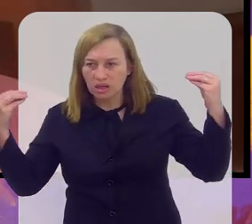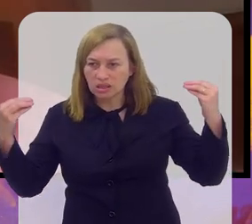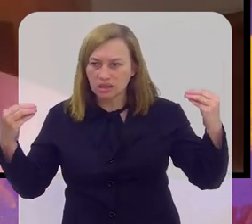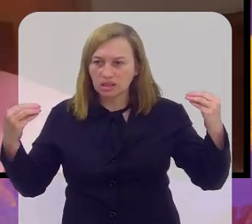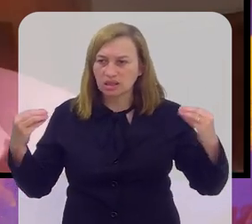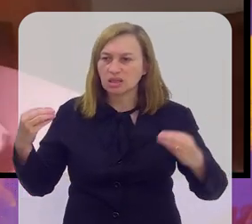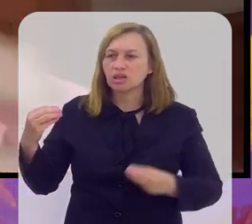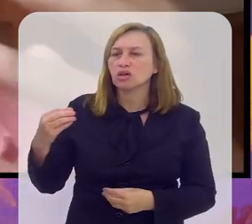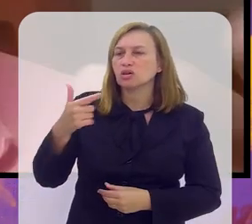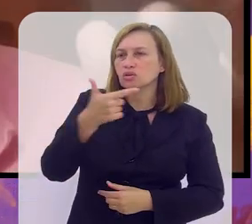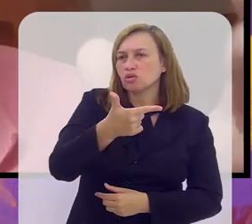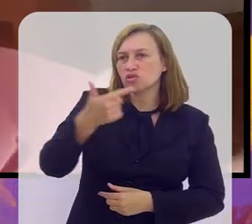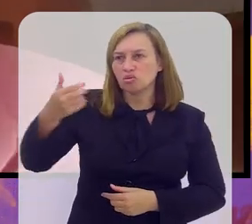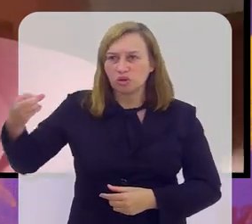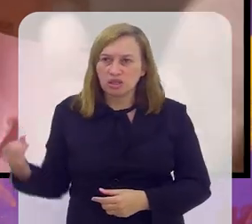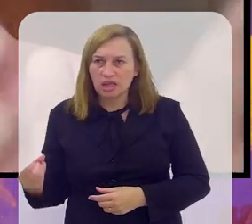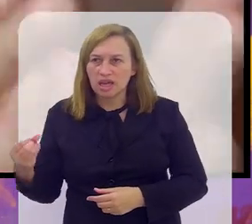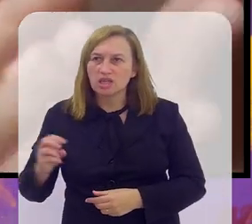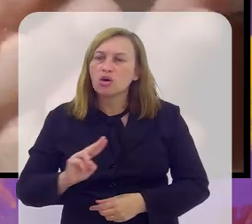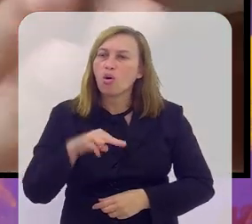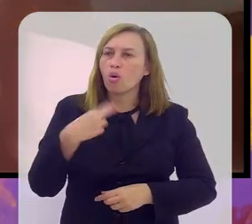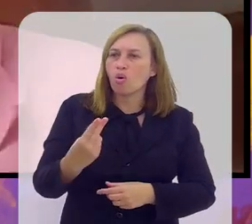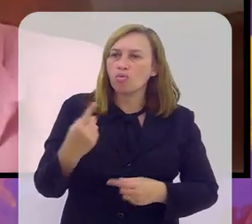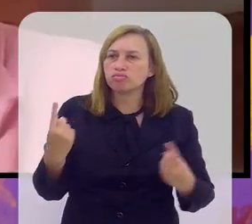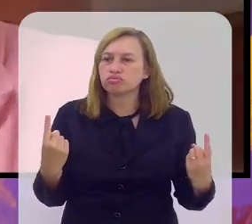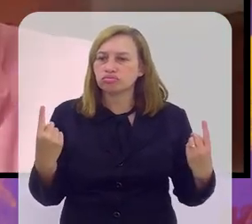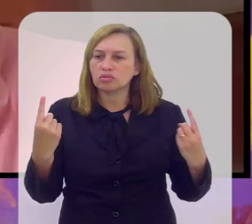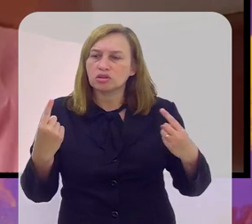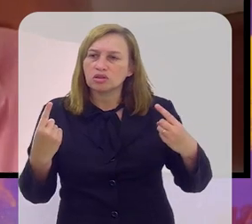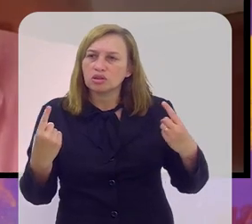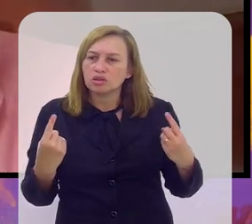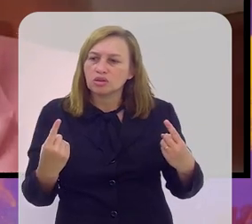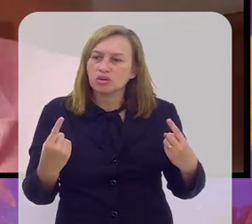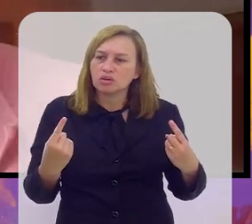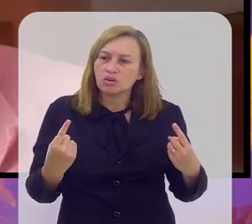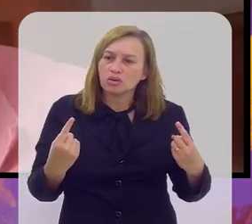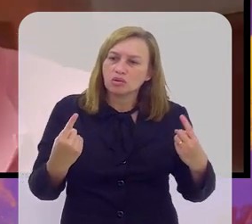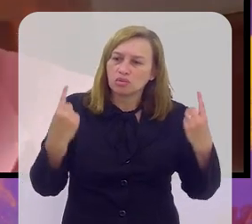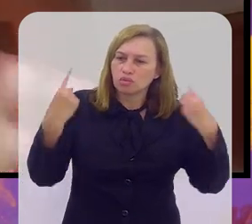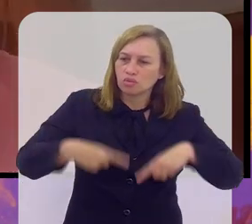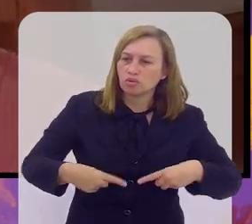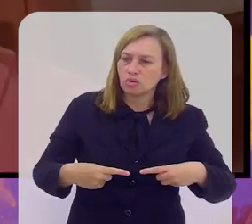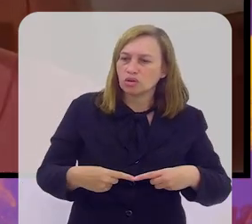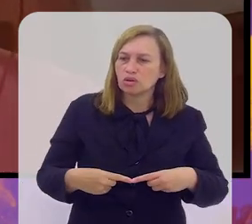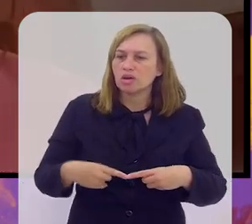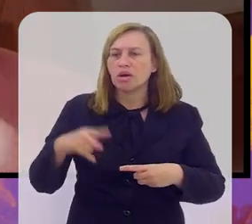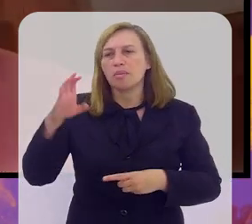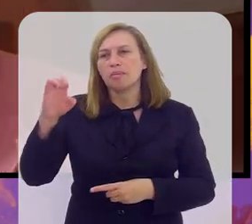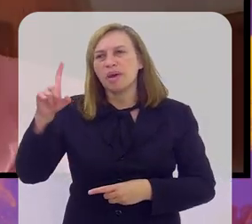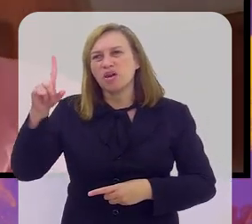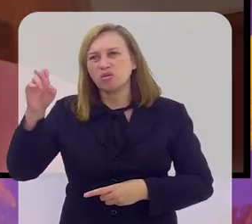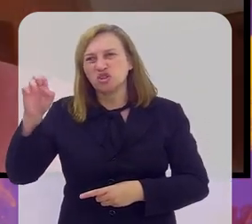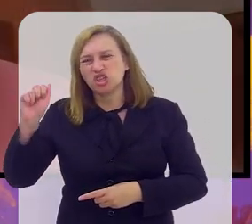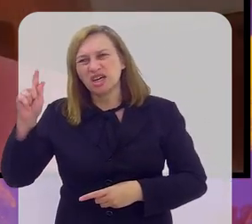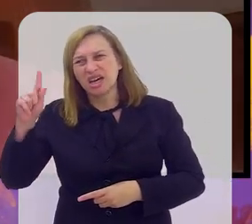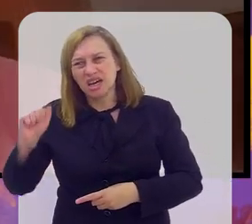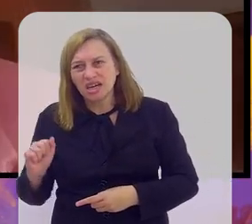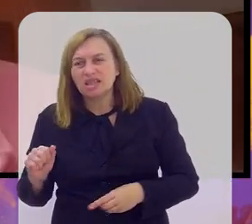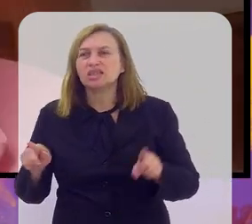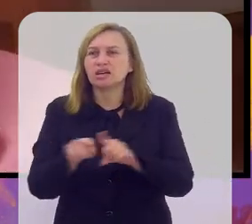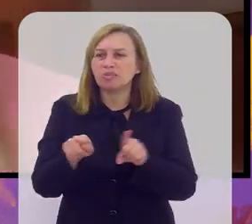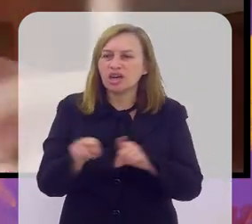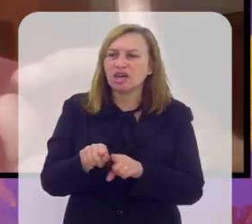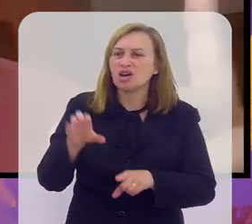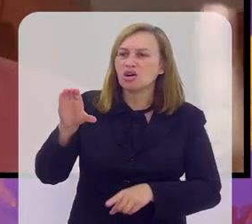no segundo tempo, ou um adversário mais bem preparado para competir, como os casos da Bélgica e também da Croácia.